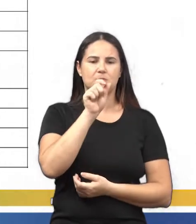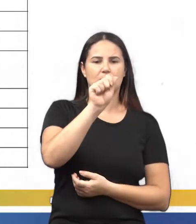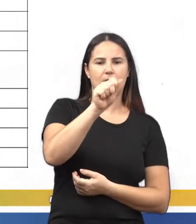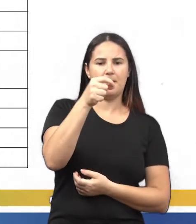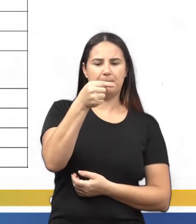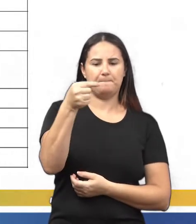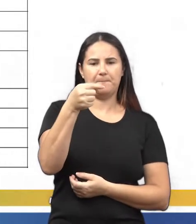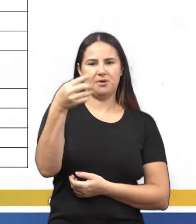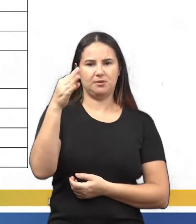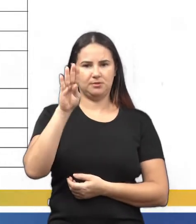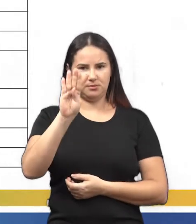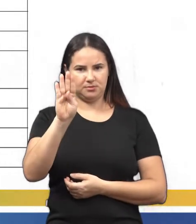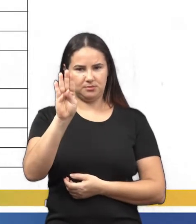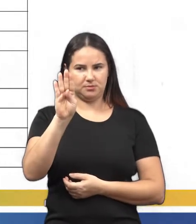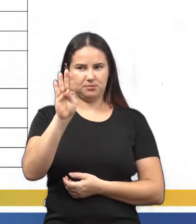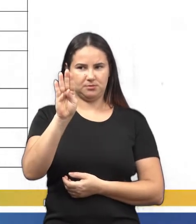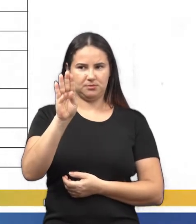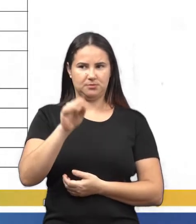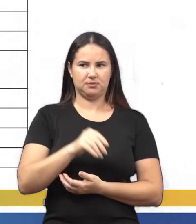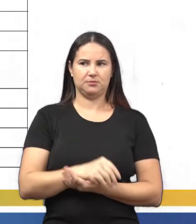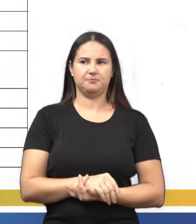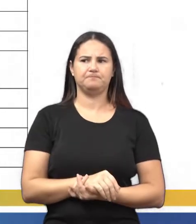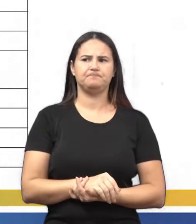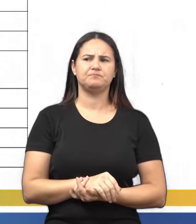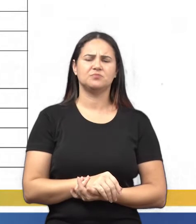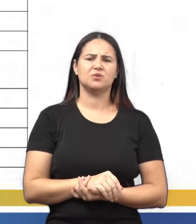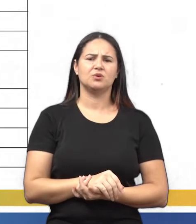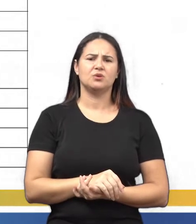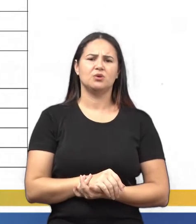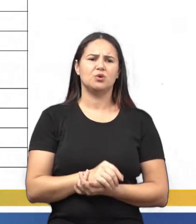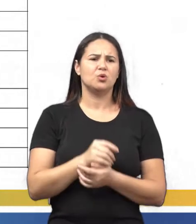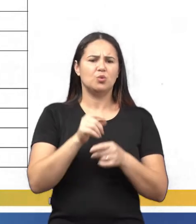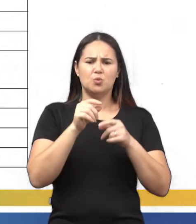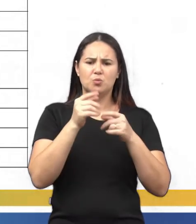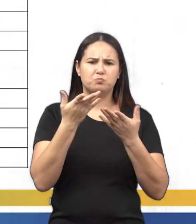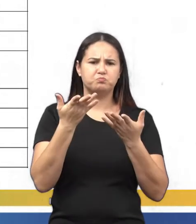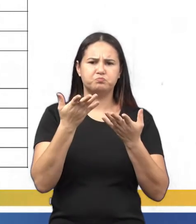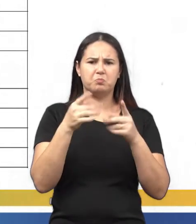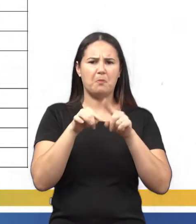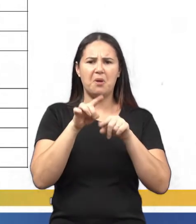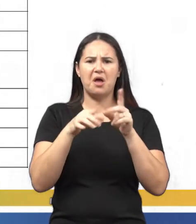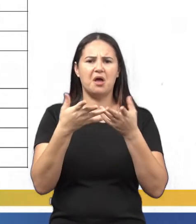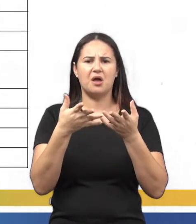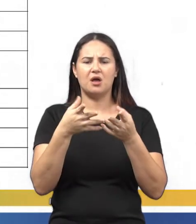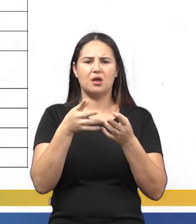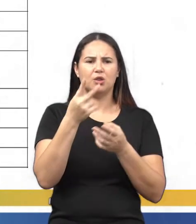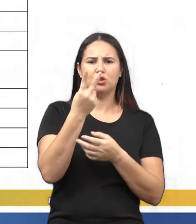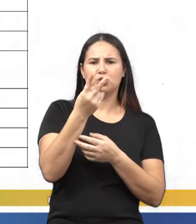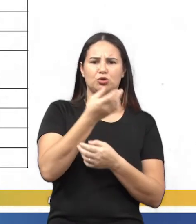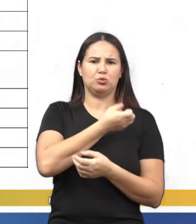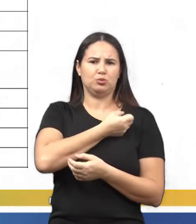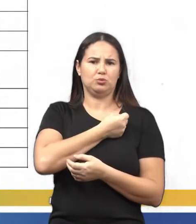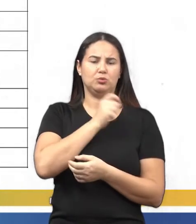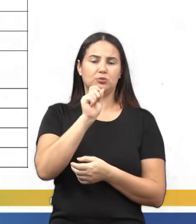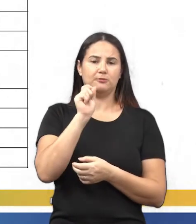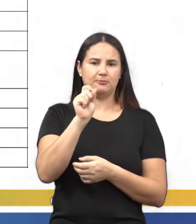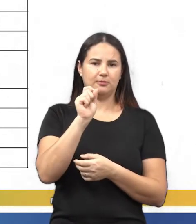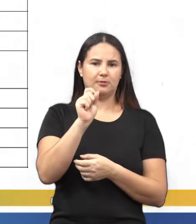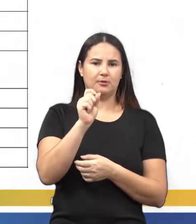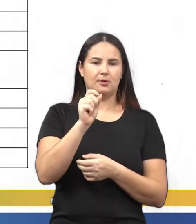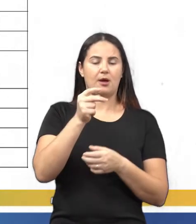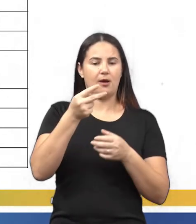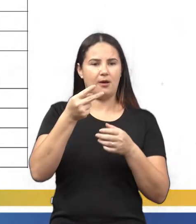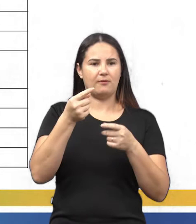E o produto de dois números é o quê? O produto, pessoal, nada mais é que é a multiplicação, né?